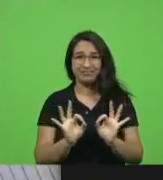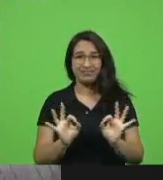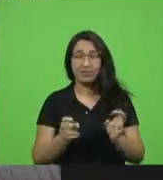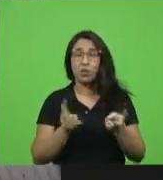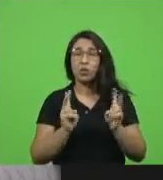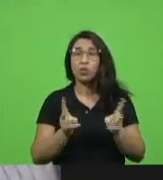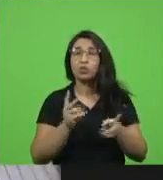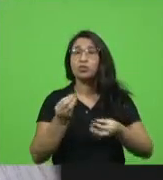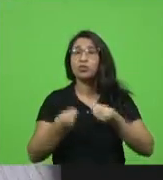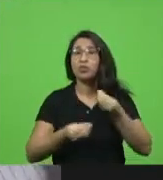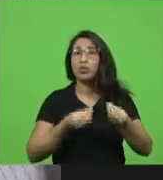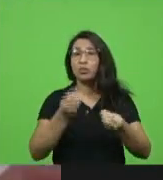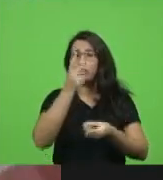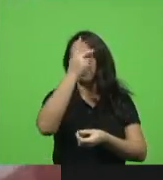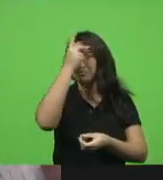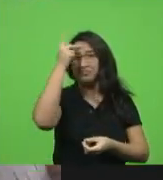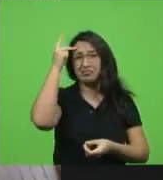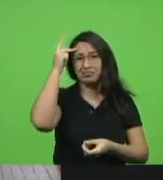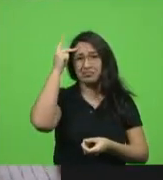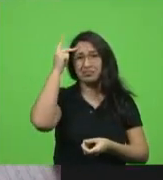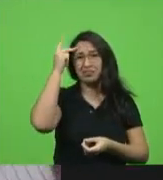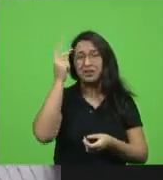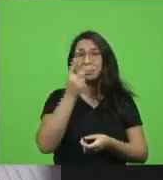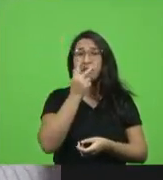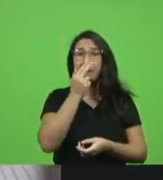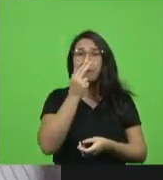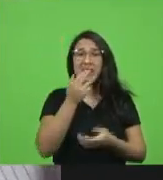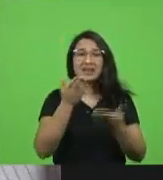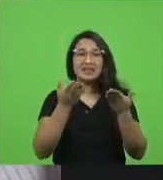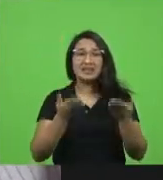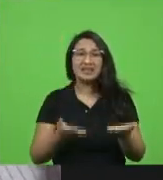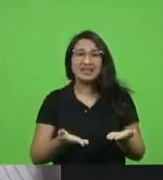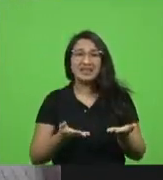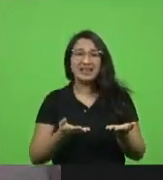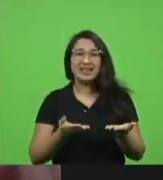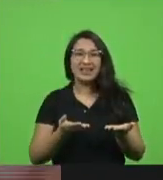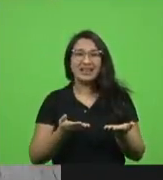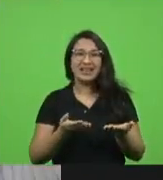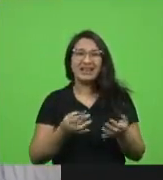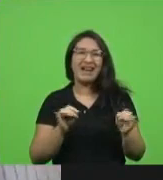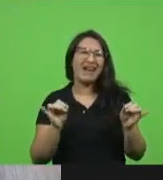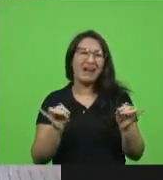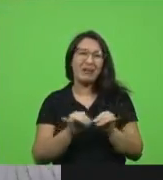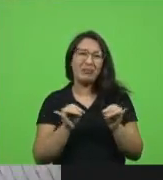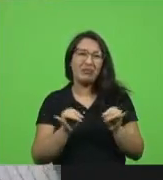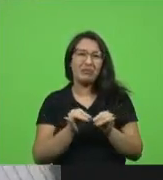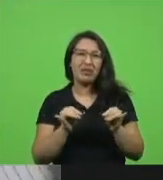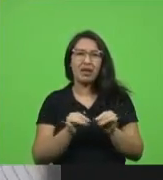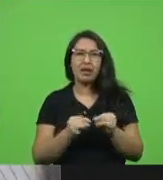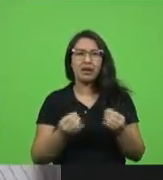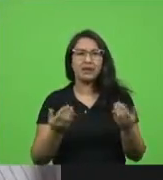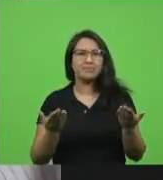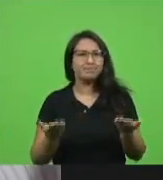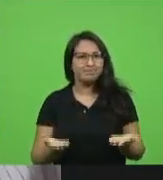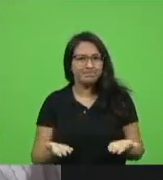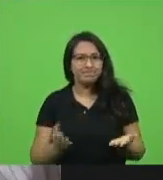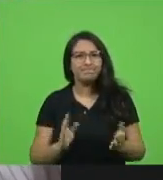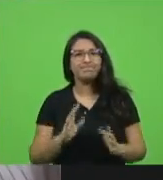tendo pessoas que parece que não é nada que parece que as coisas não estão acontecendo